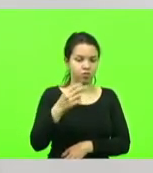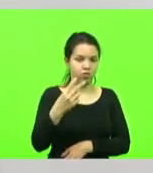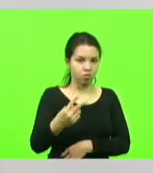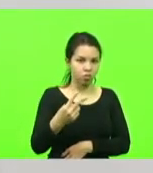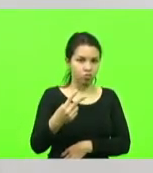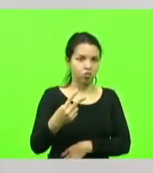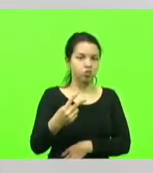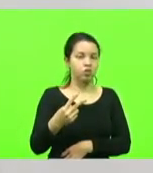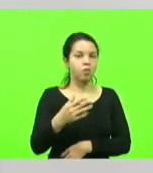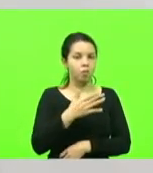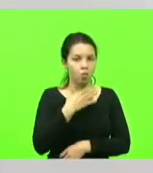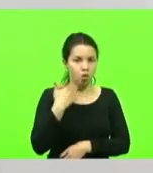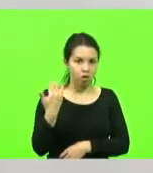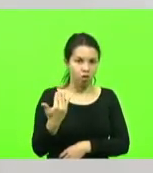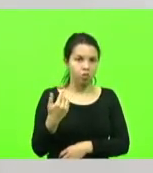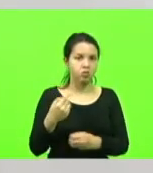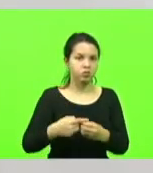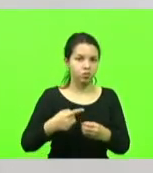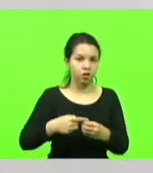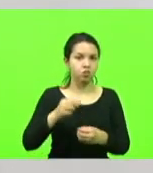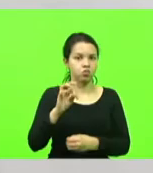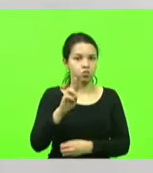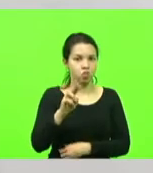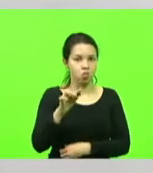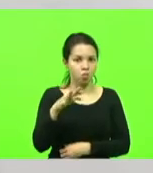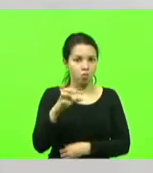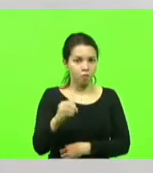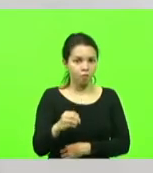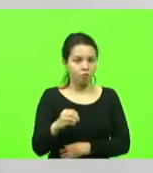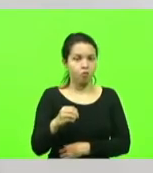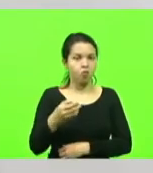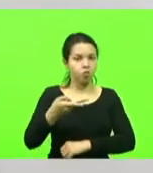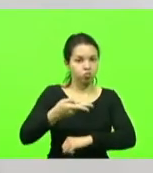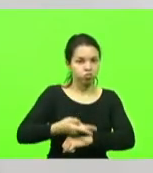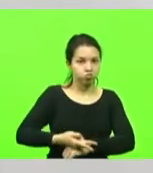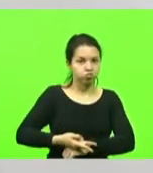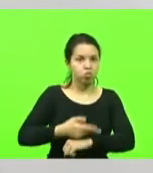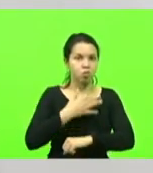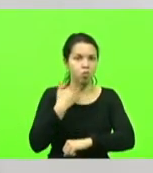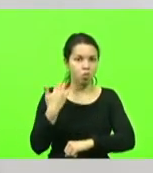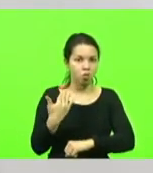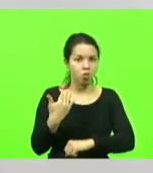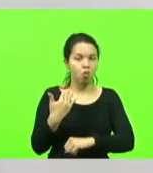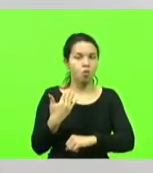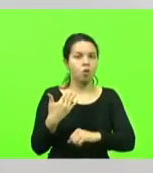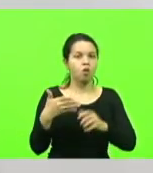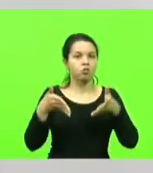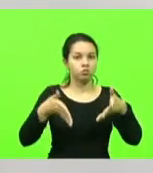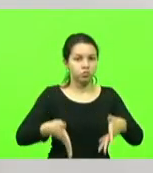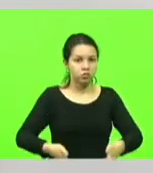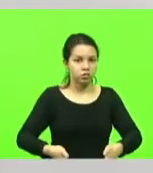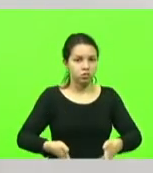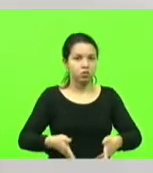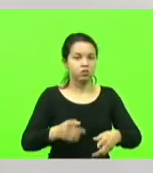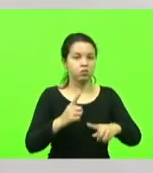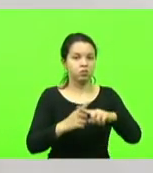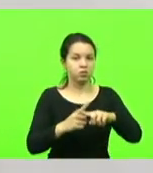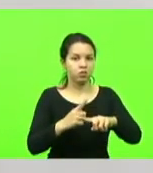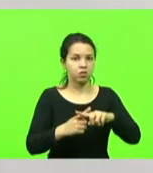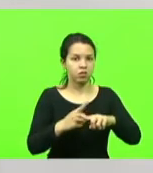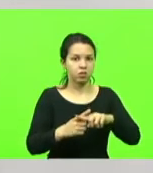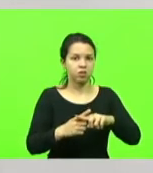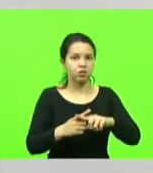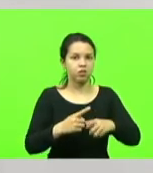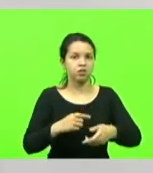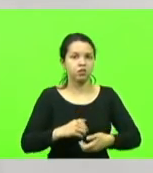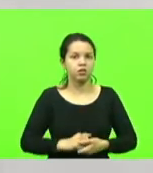Catarina. onde o seu corpo repousa na capela do cemitério paroquial que hoje é visitado